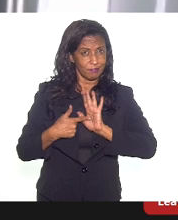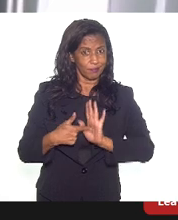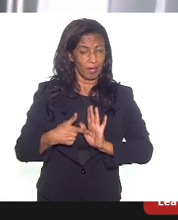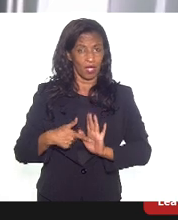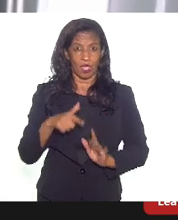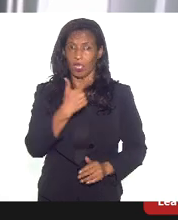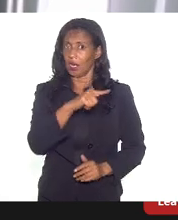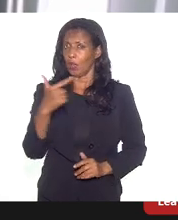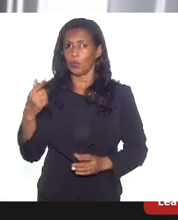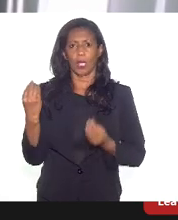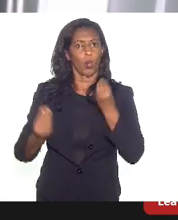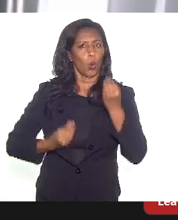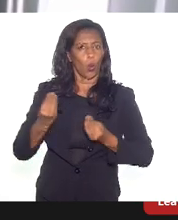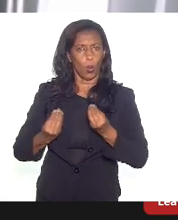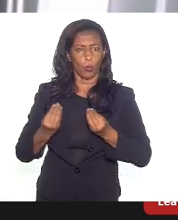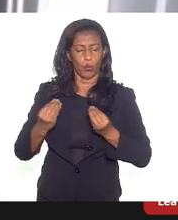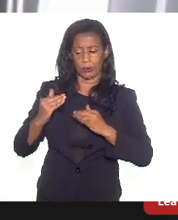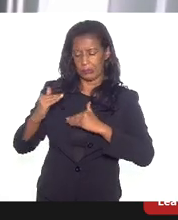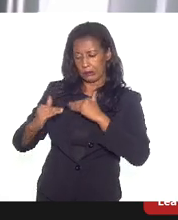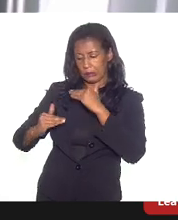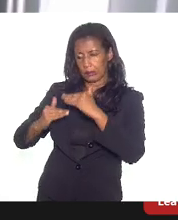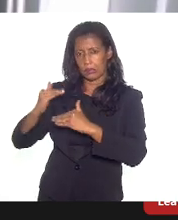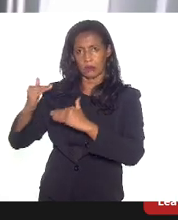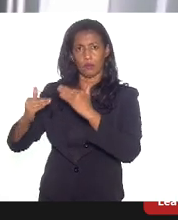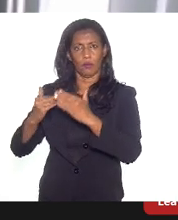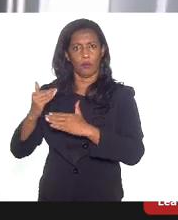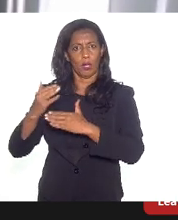há possibilidade de desenvolvimento sustentável